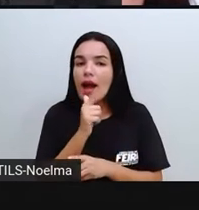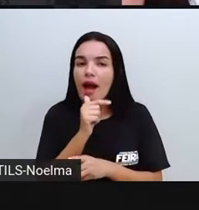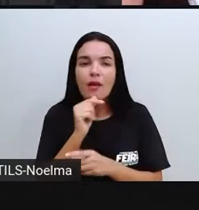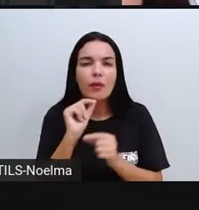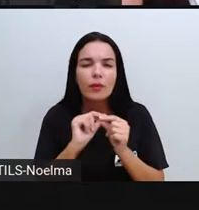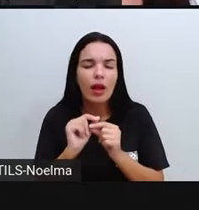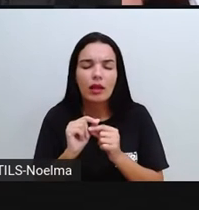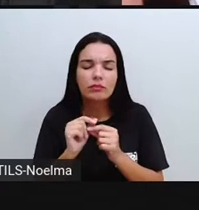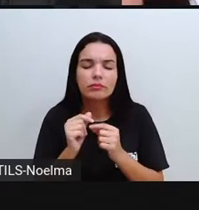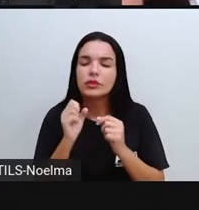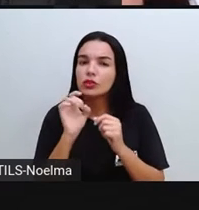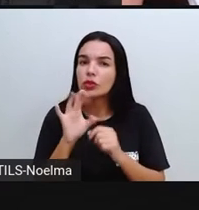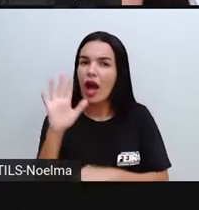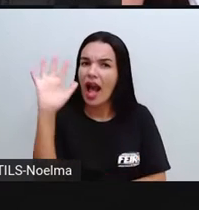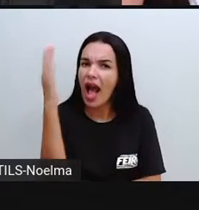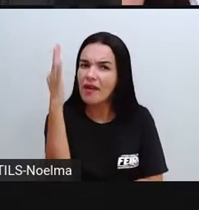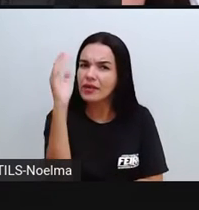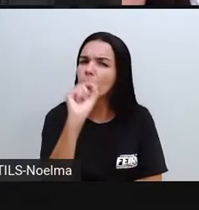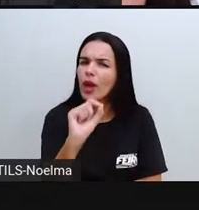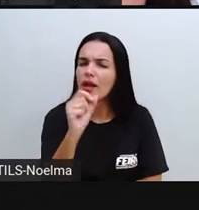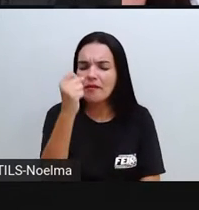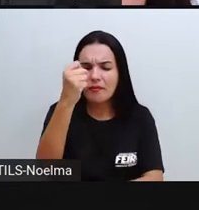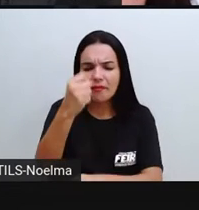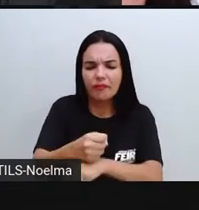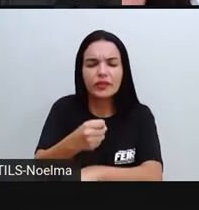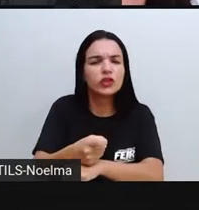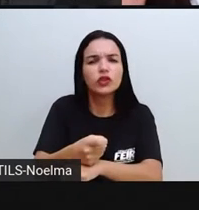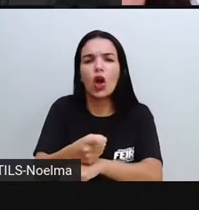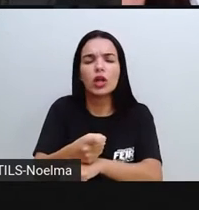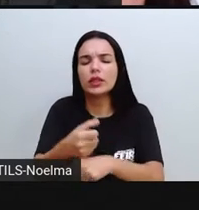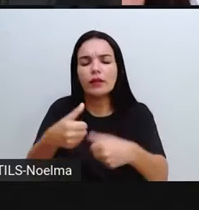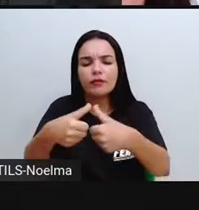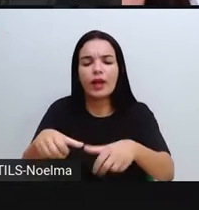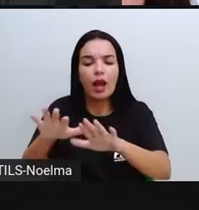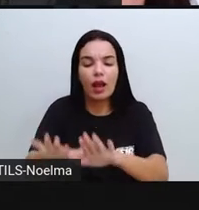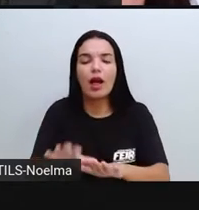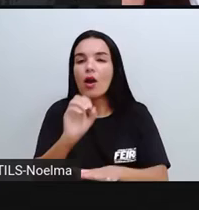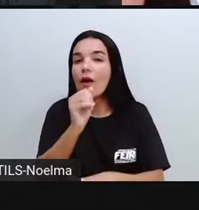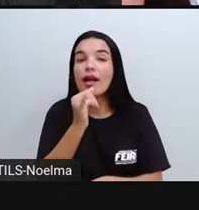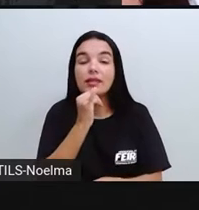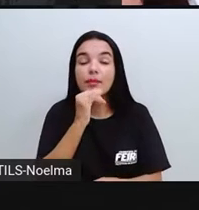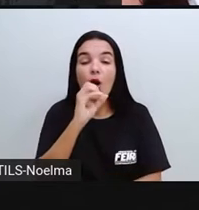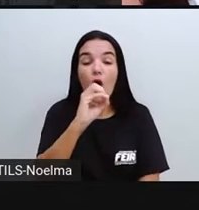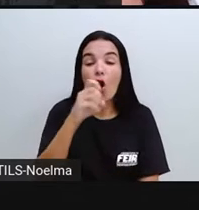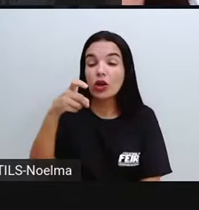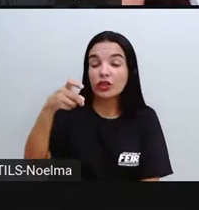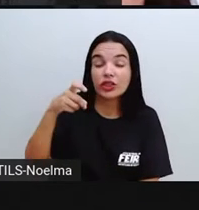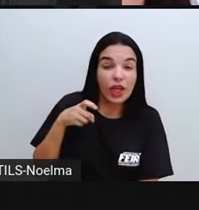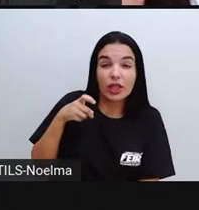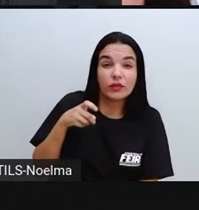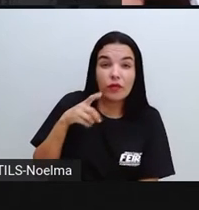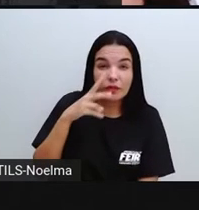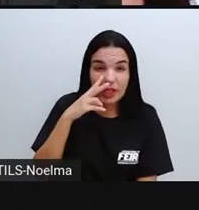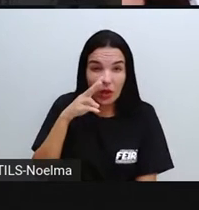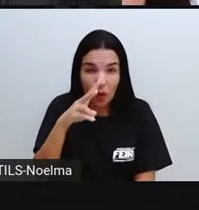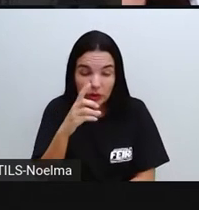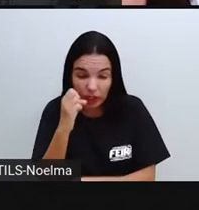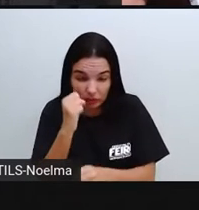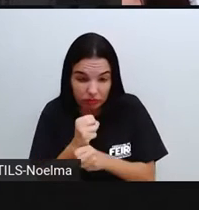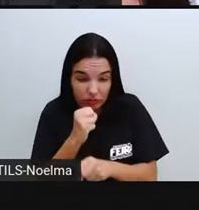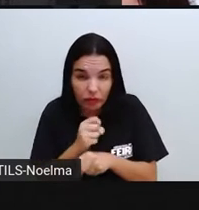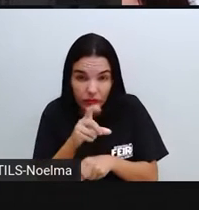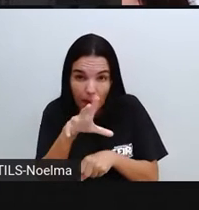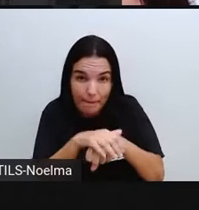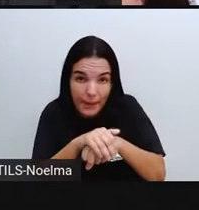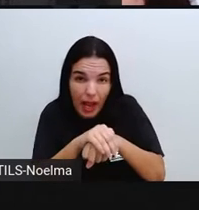ela é sólida, né? A gente não encontra, por exemplo, o oxigênio no estado sólido, né? A gente encontra no estado